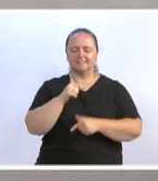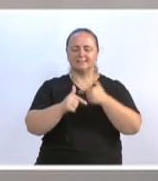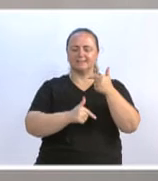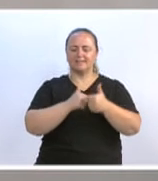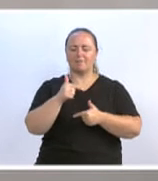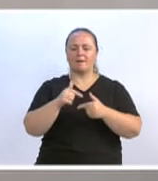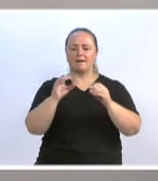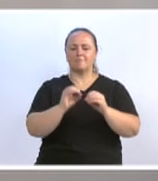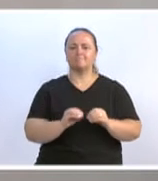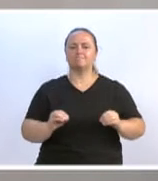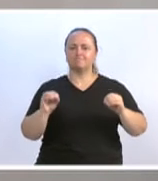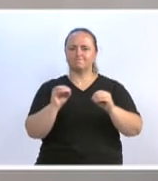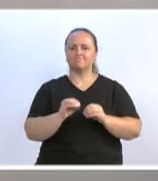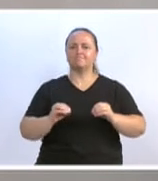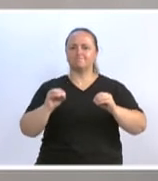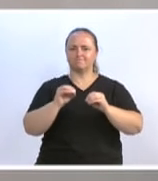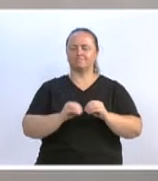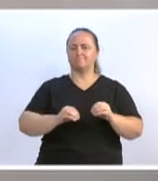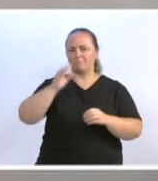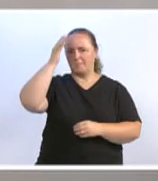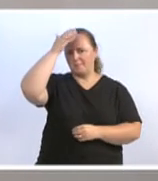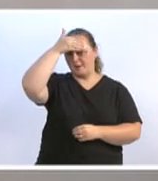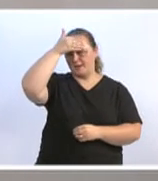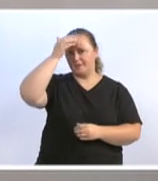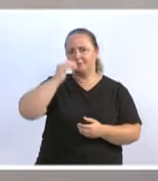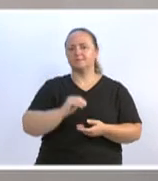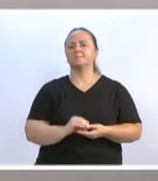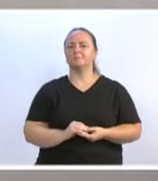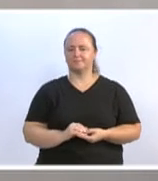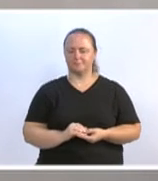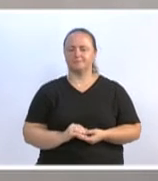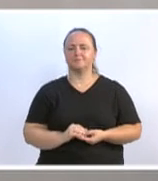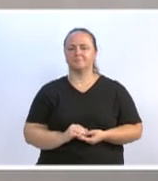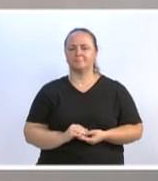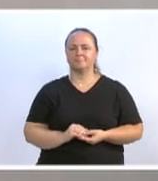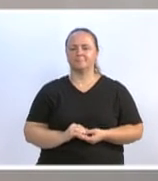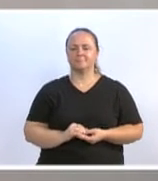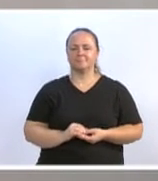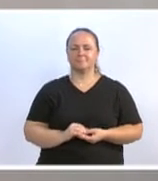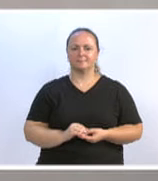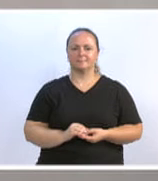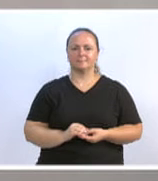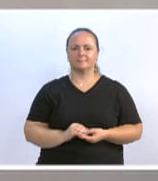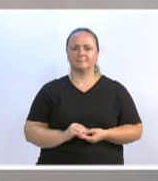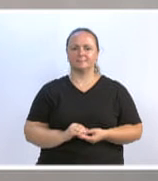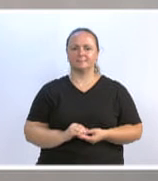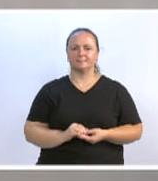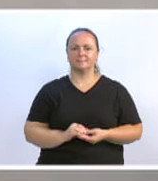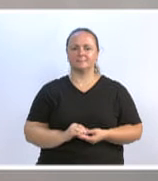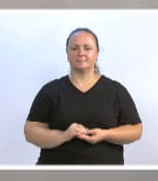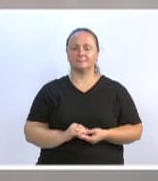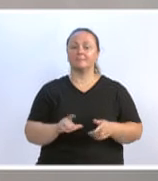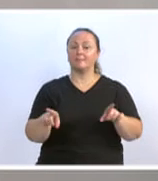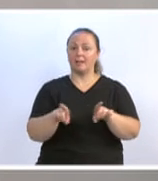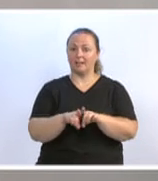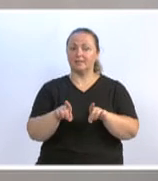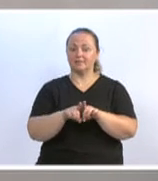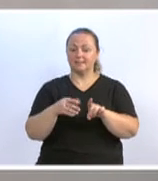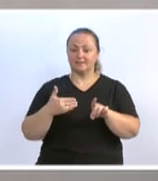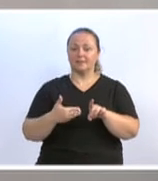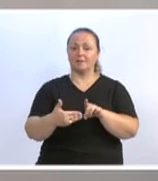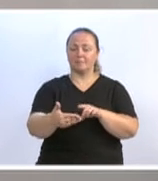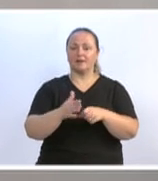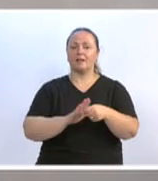o prefeito Mário Hildebrandt. Gostaria também de destacar que hoje à noite acontece